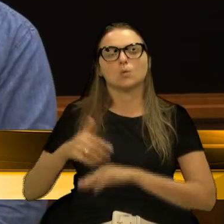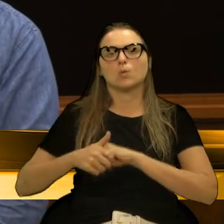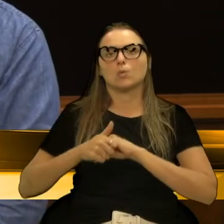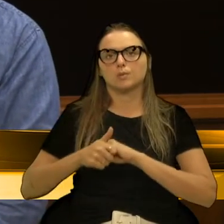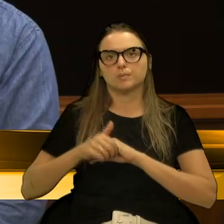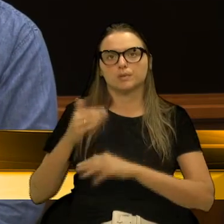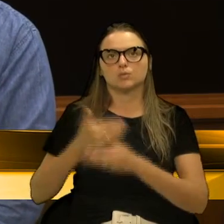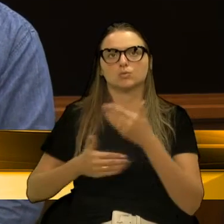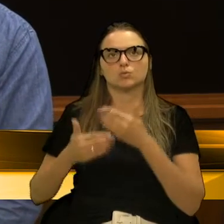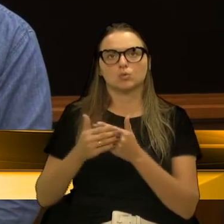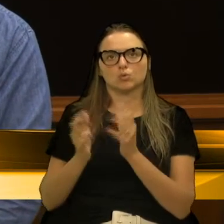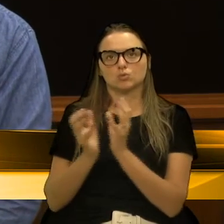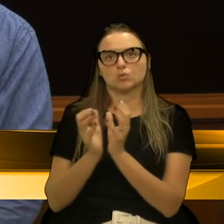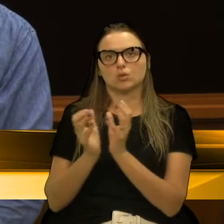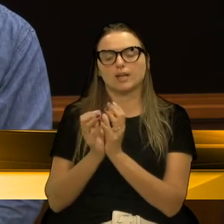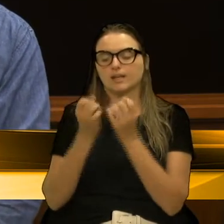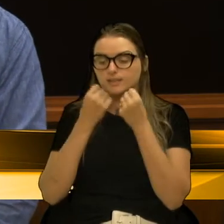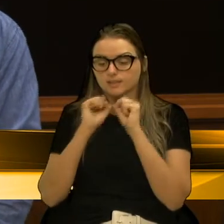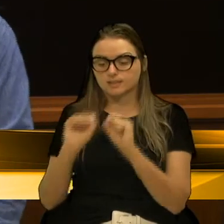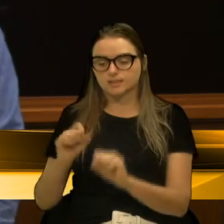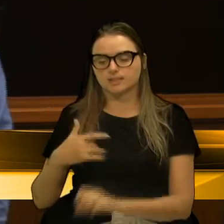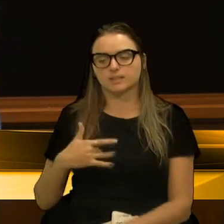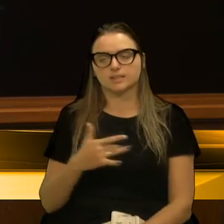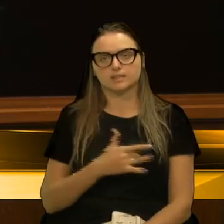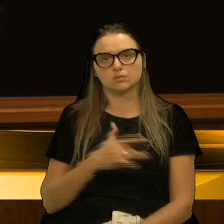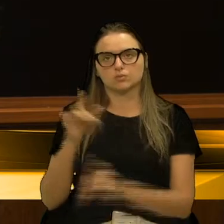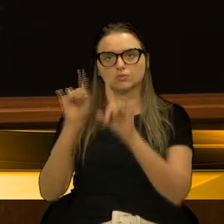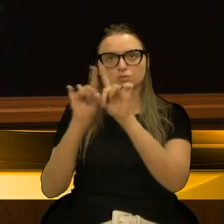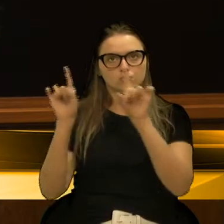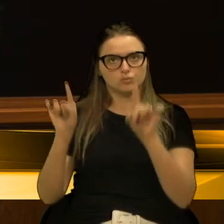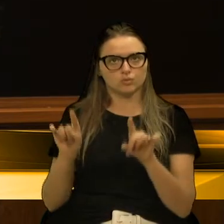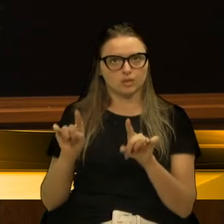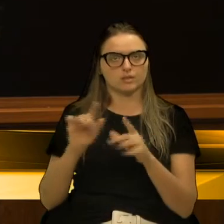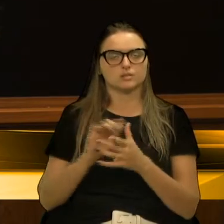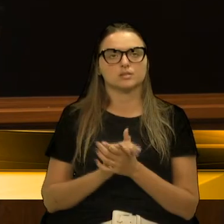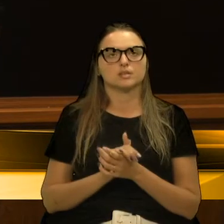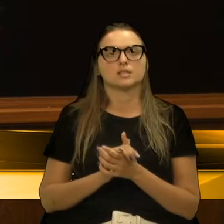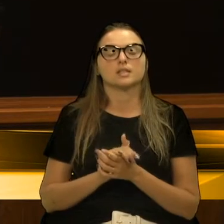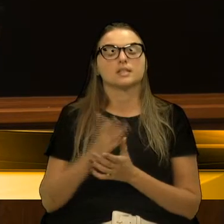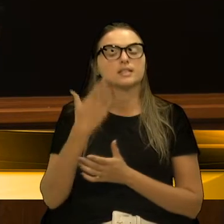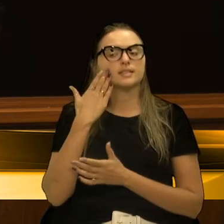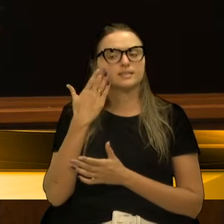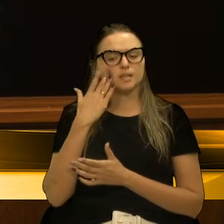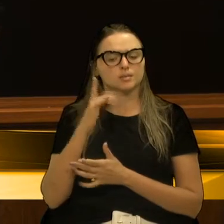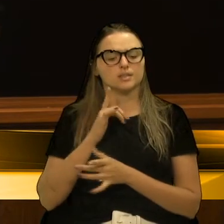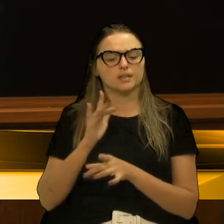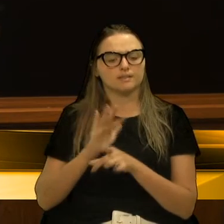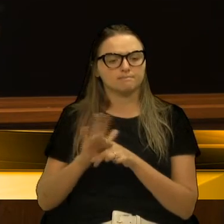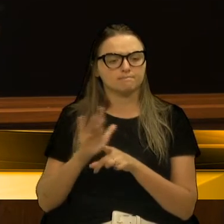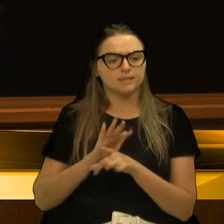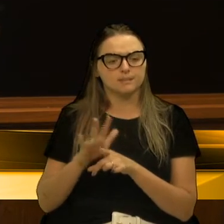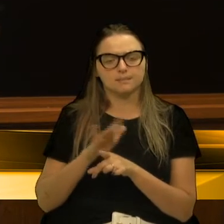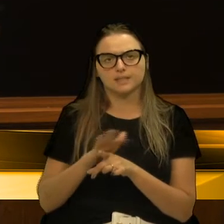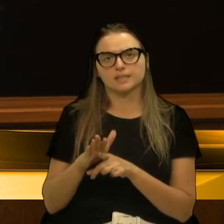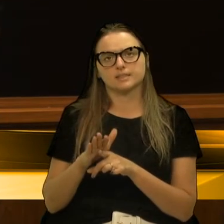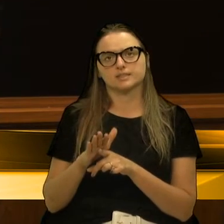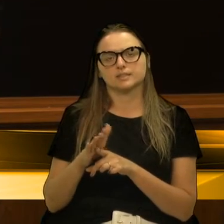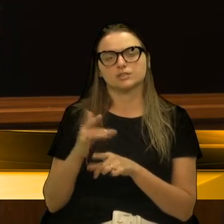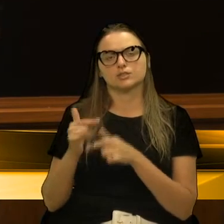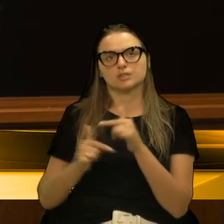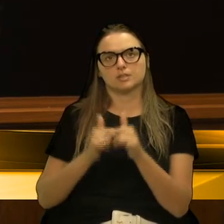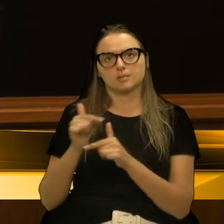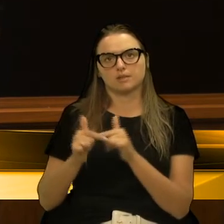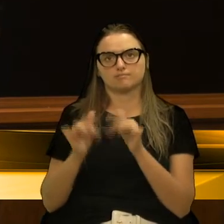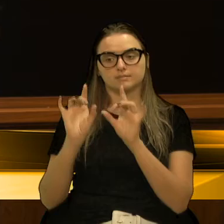dos colegas da Secretaria de Saúde, os colegas servidores, e a gente sabe da alta demanda de trabalho que esses colegas têm, especialmente